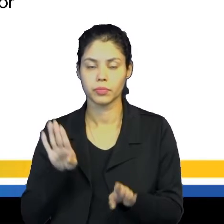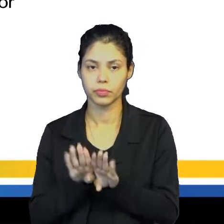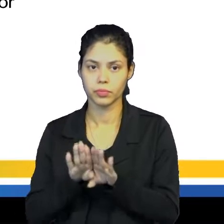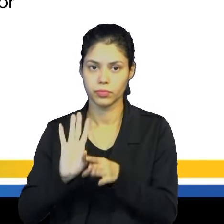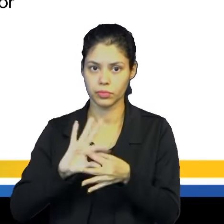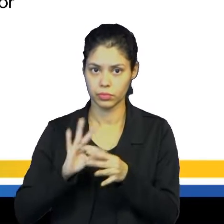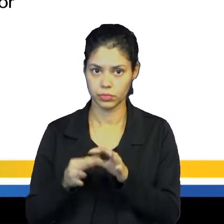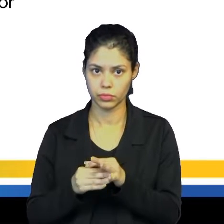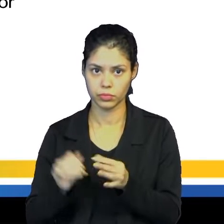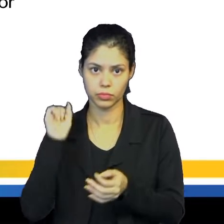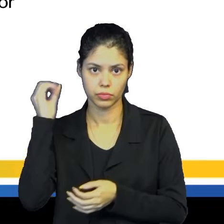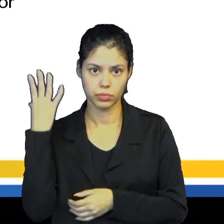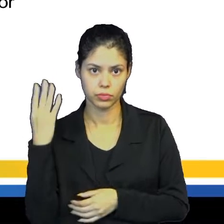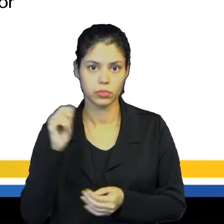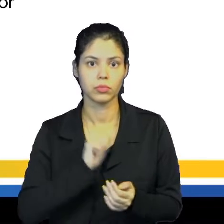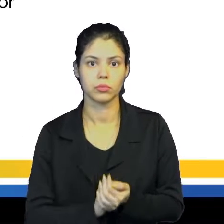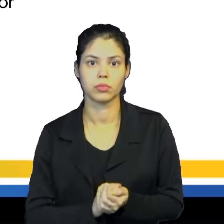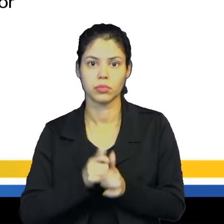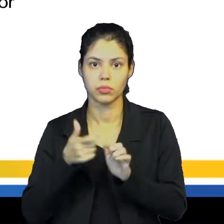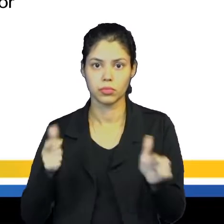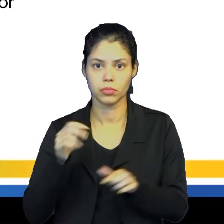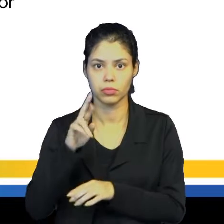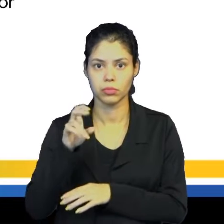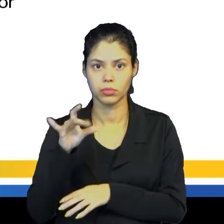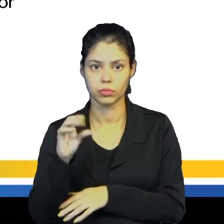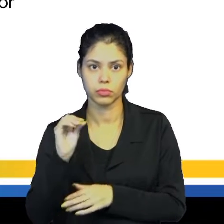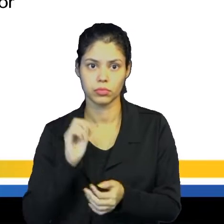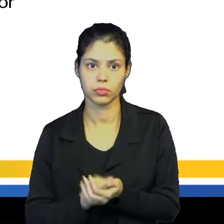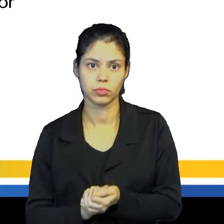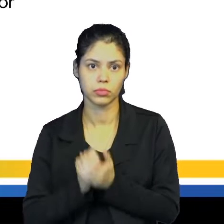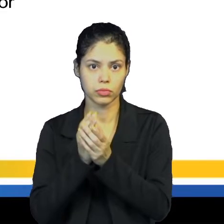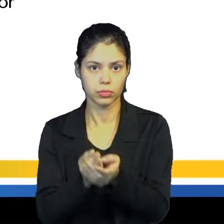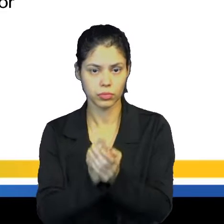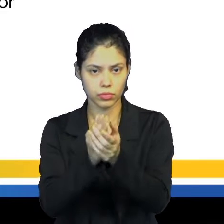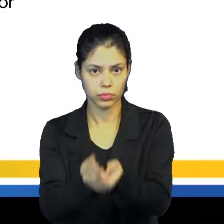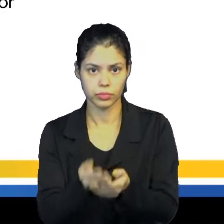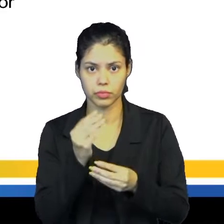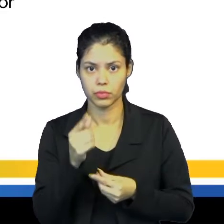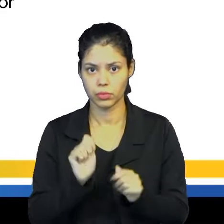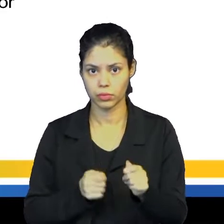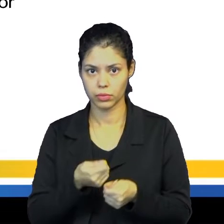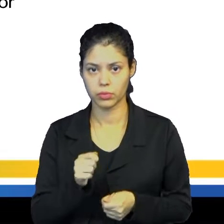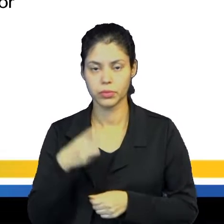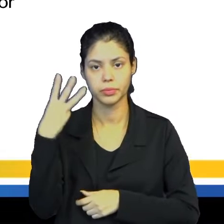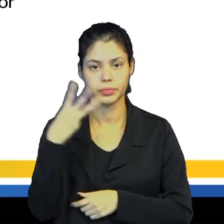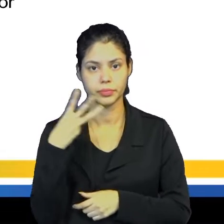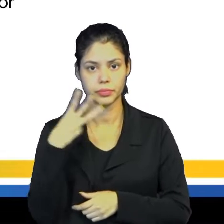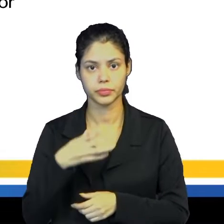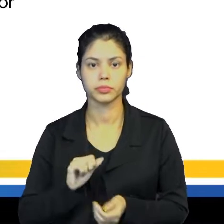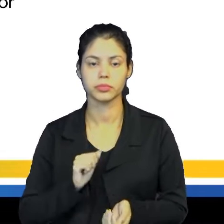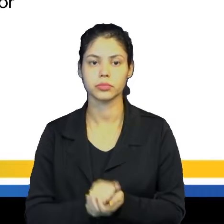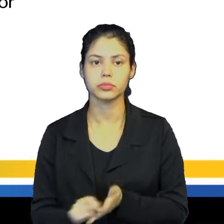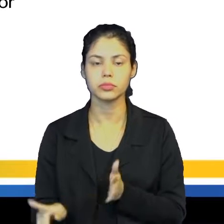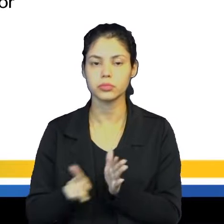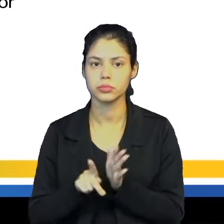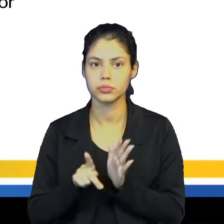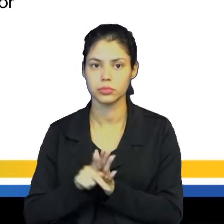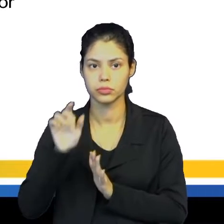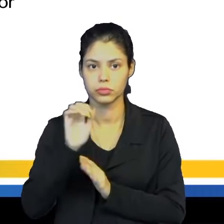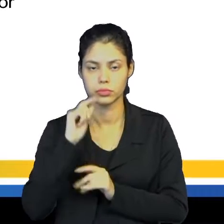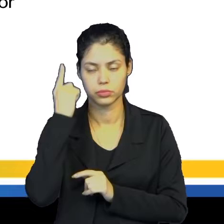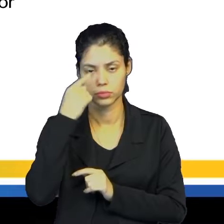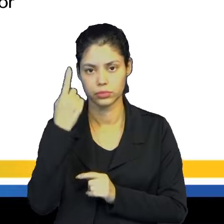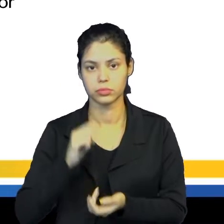nesse contexto, aconteceu pela expedição de Cristóvão Colombo, navegante genovês que comandou três embarcações financiadas pela